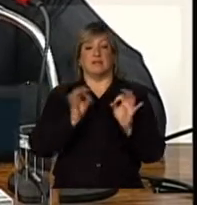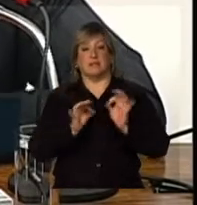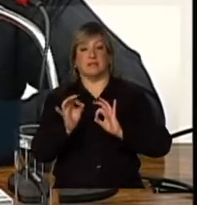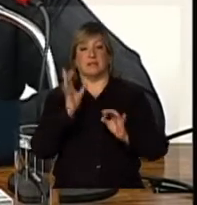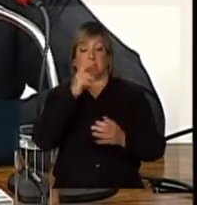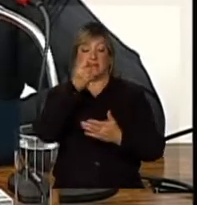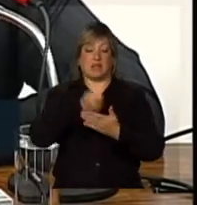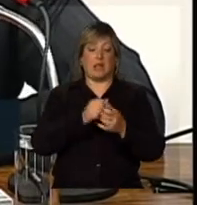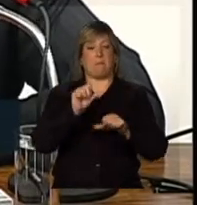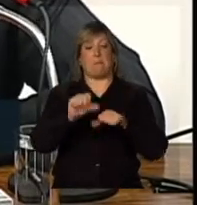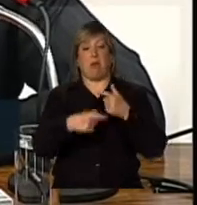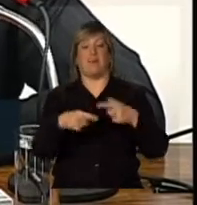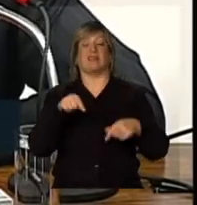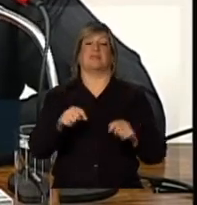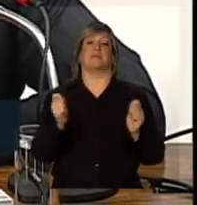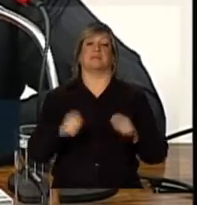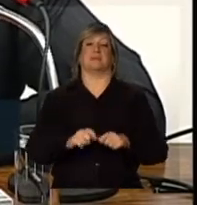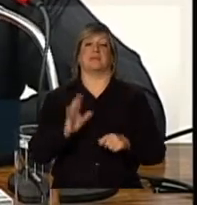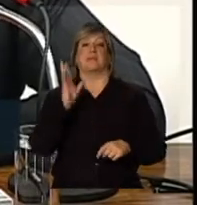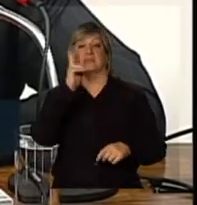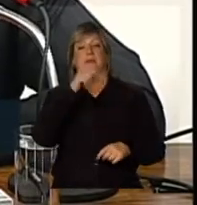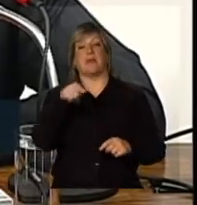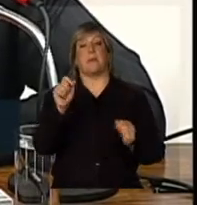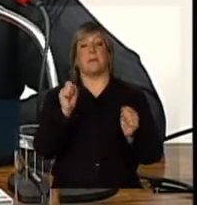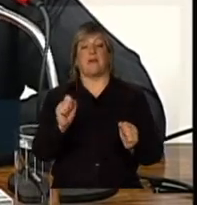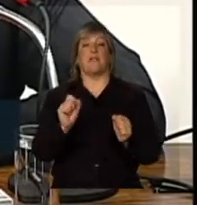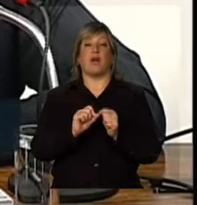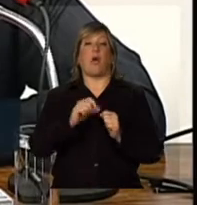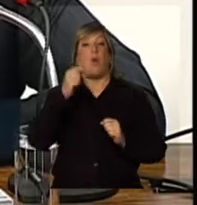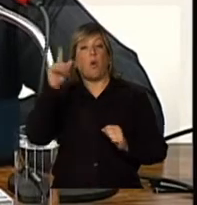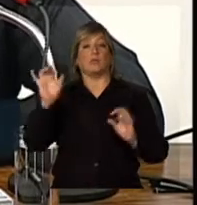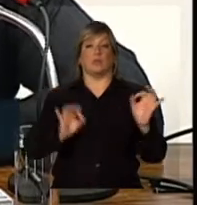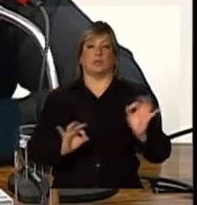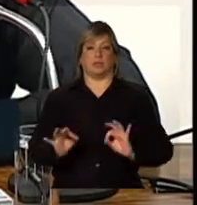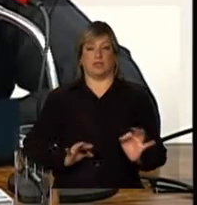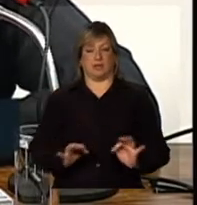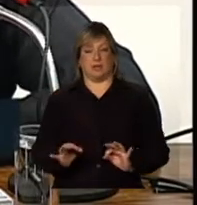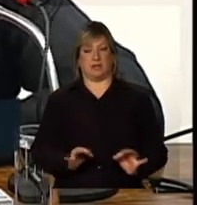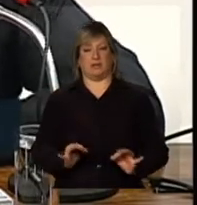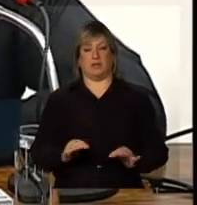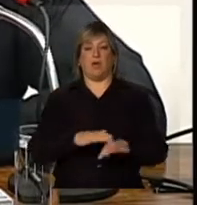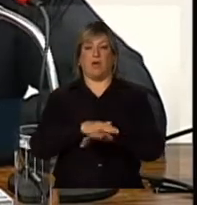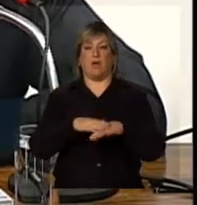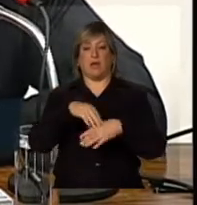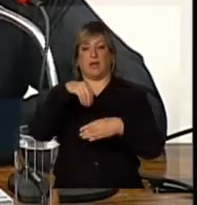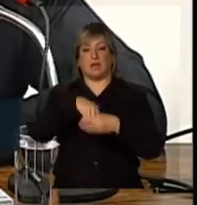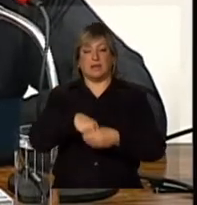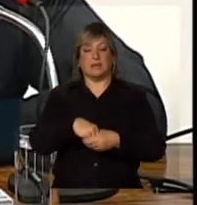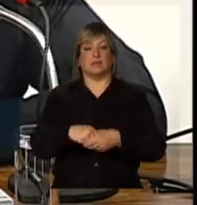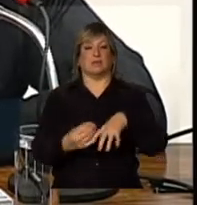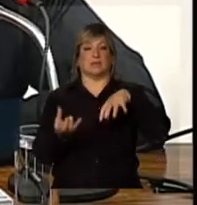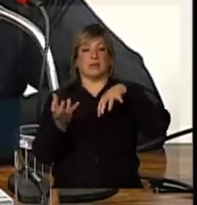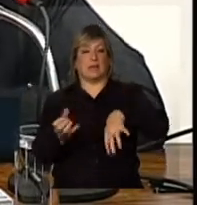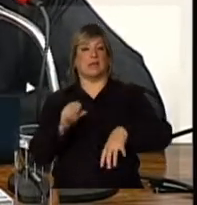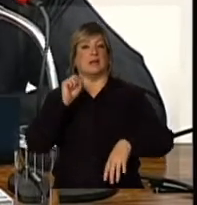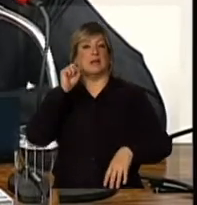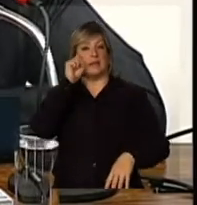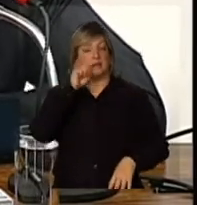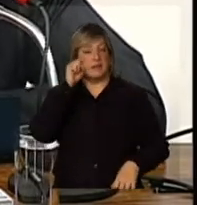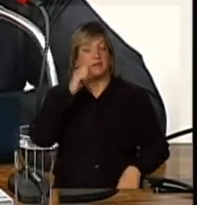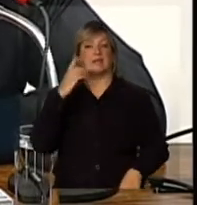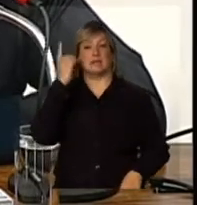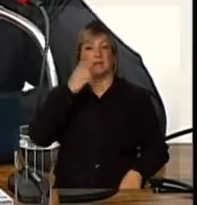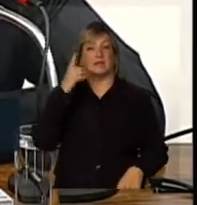do texto, isso pode ser feito por via de um outro projeto discutido em consenso entre Câmara, Senado e Governo. Mas, para nós, seria muito